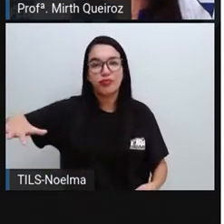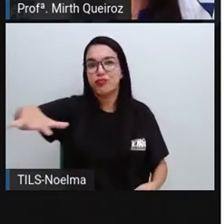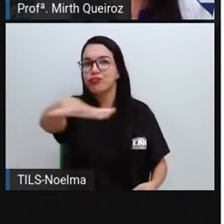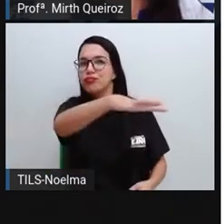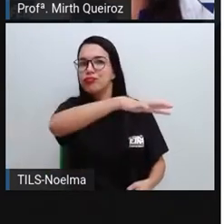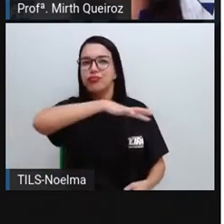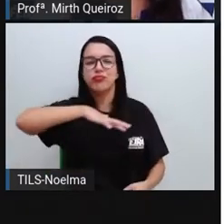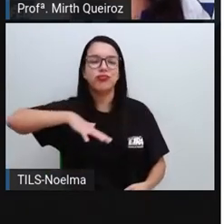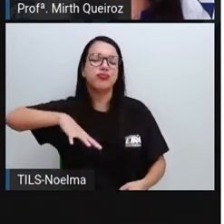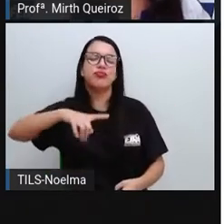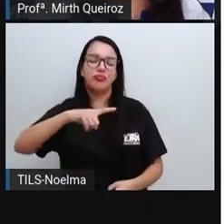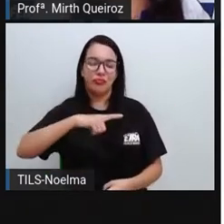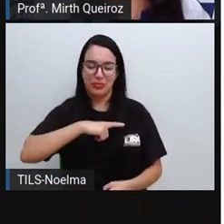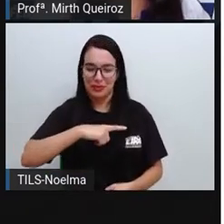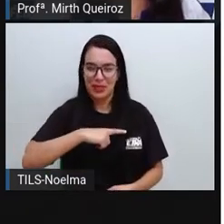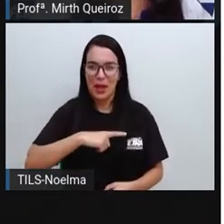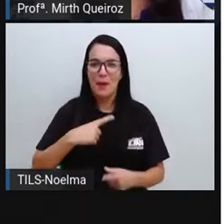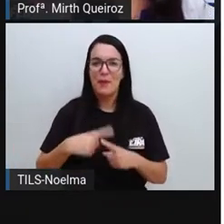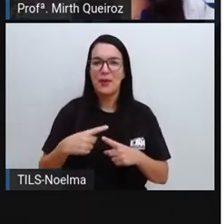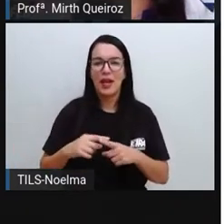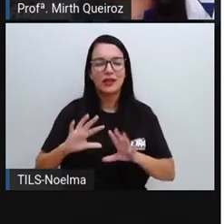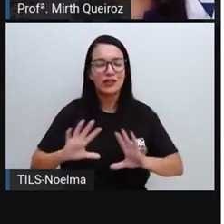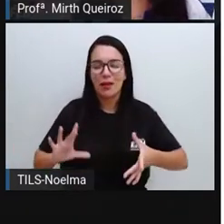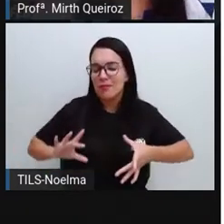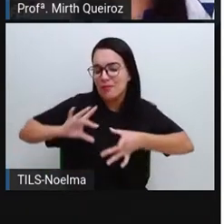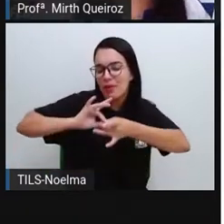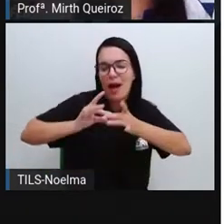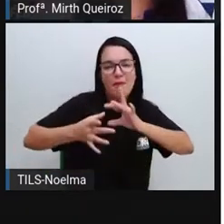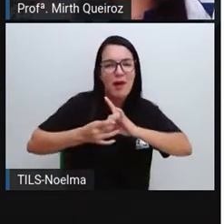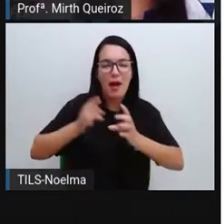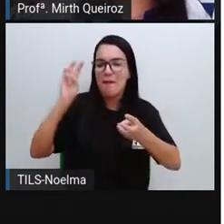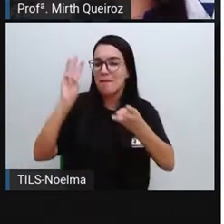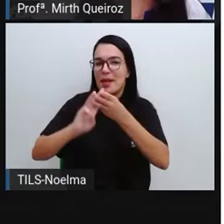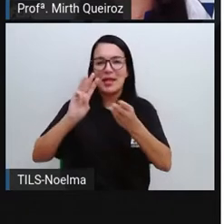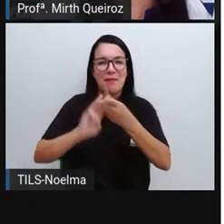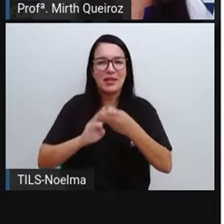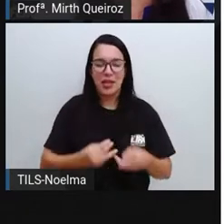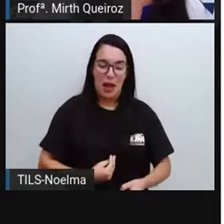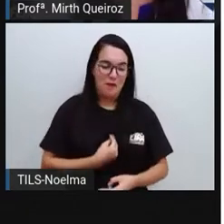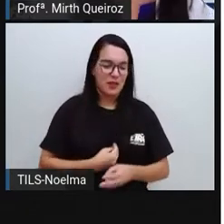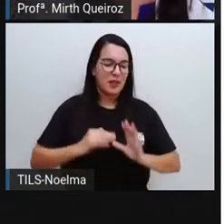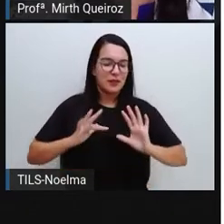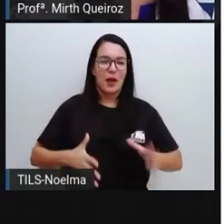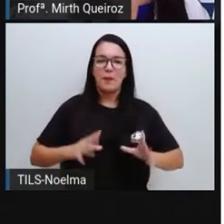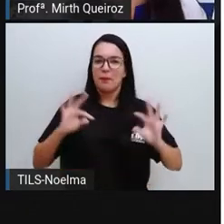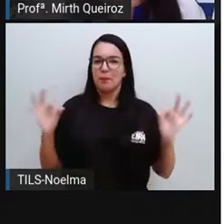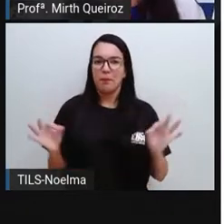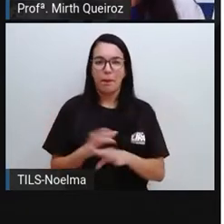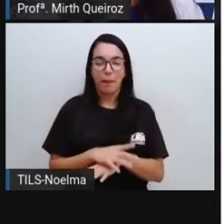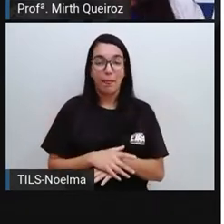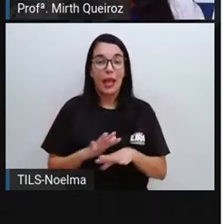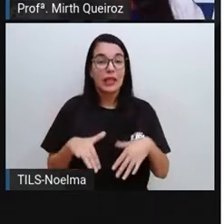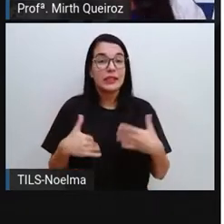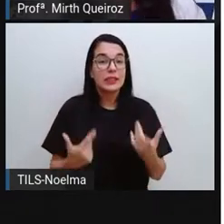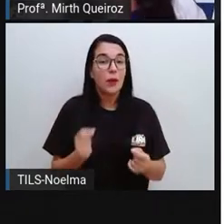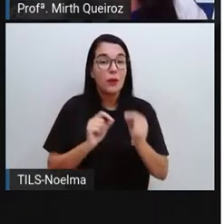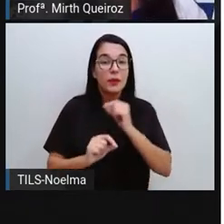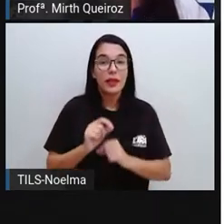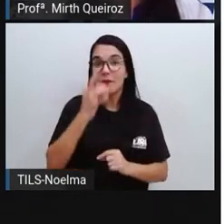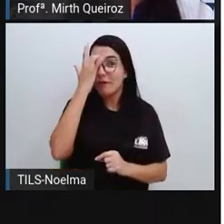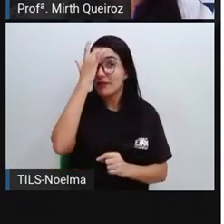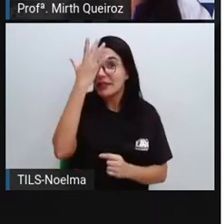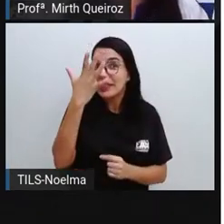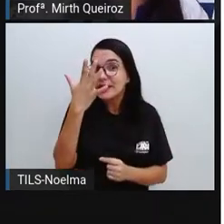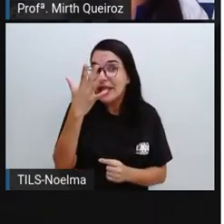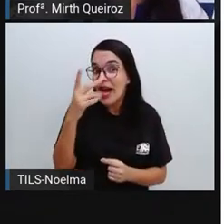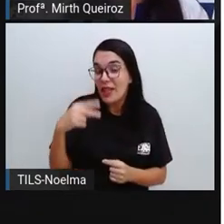canto. A matemática faz parte da nossa vida. A nossa vida é pura matemática, né? E pra facilitar a nossa vida nessa